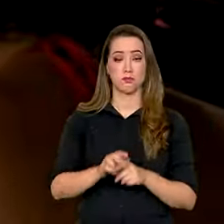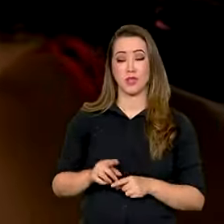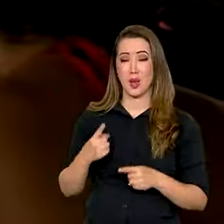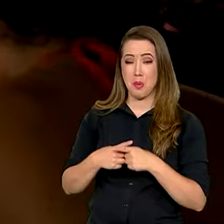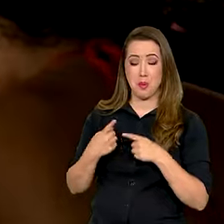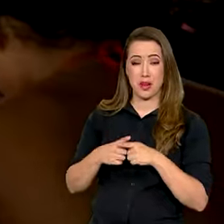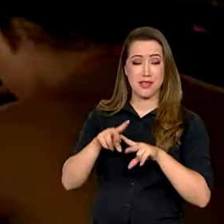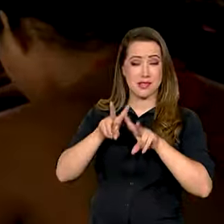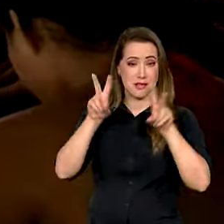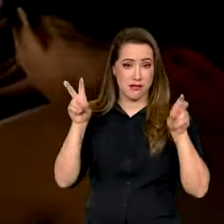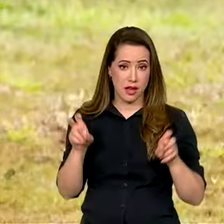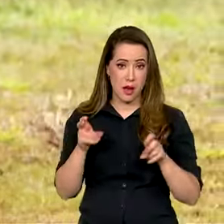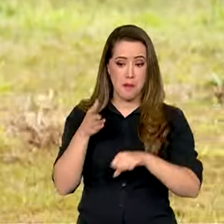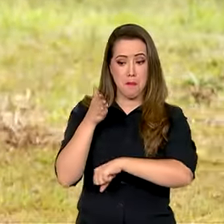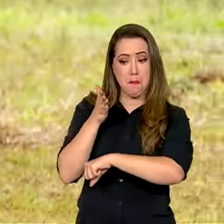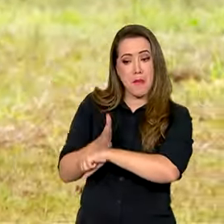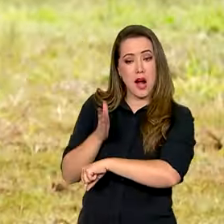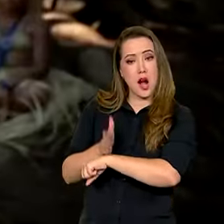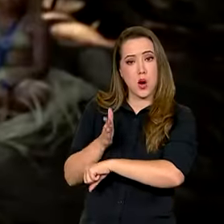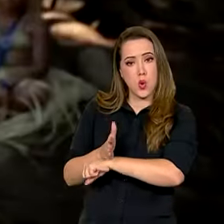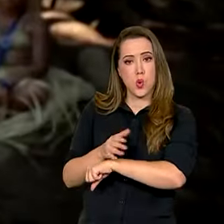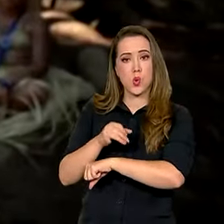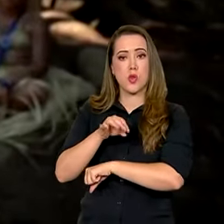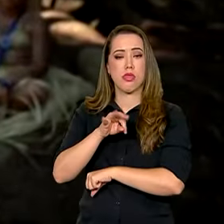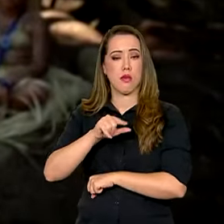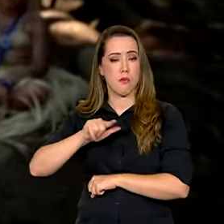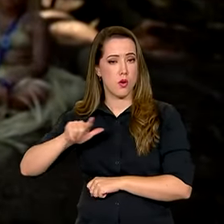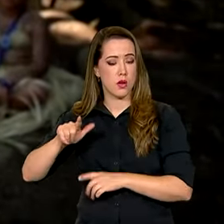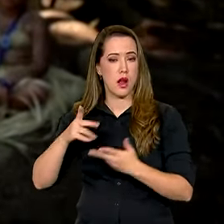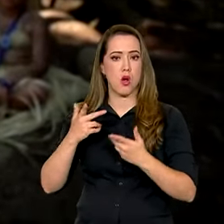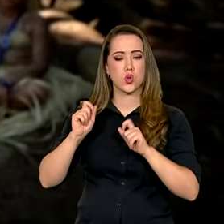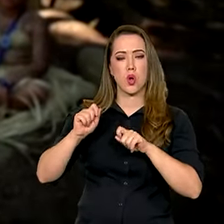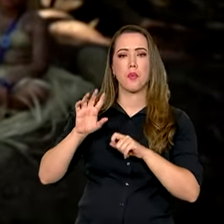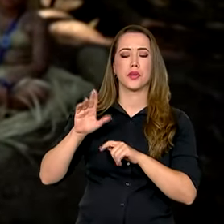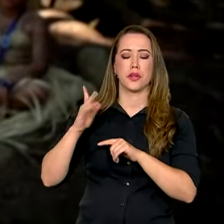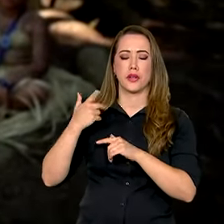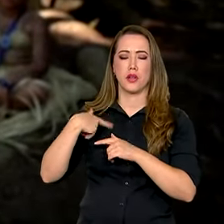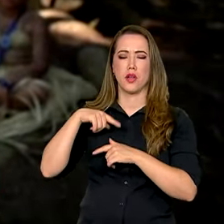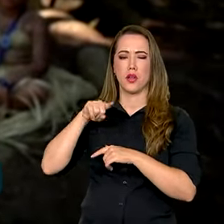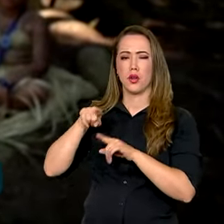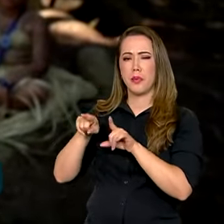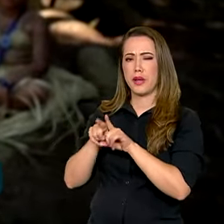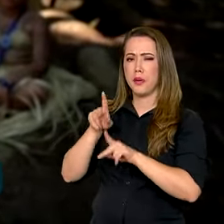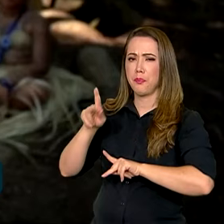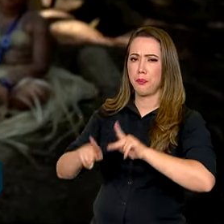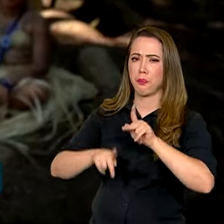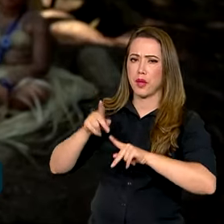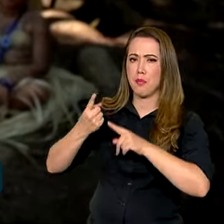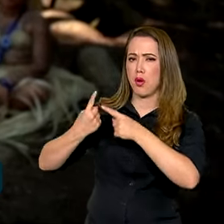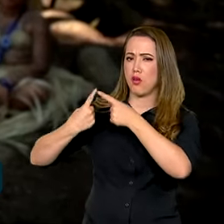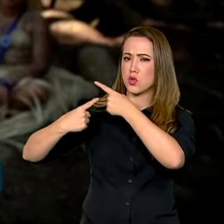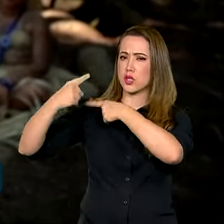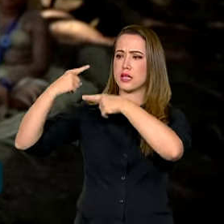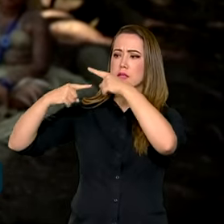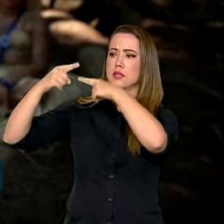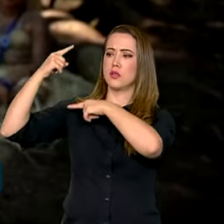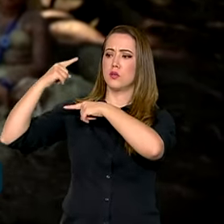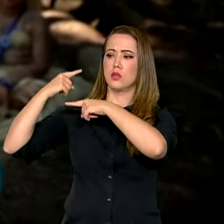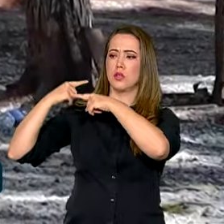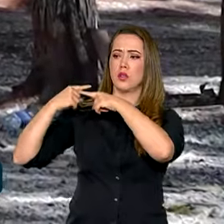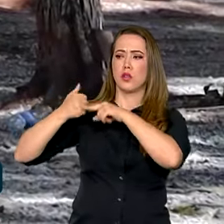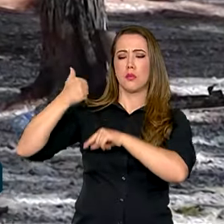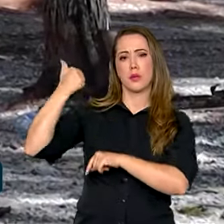poderiam ser demarcadas terras ocupadas pelos povos originários no dia 5 de outubro de 1988,